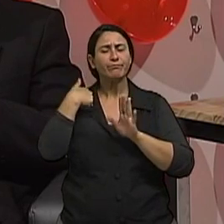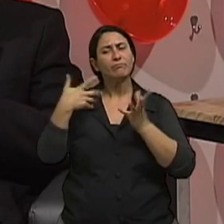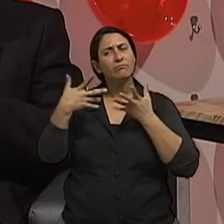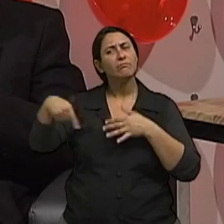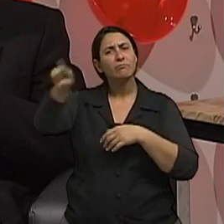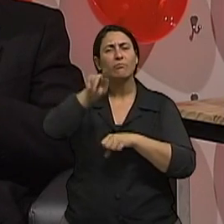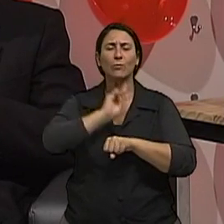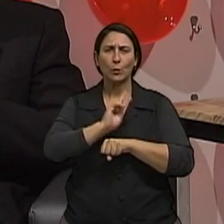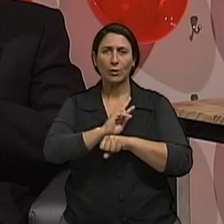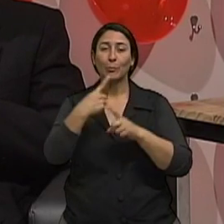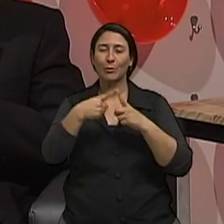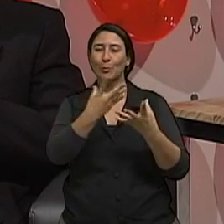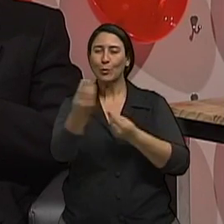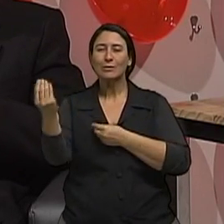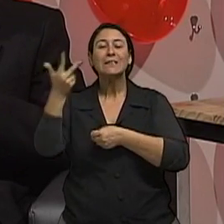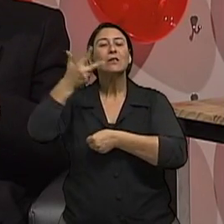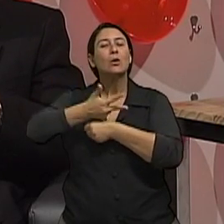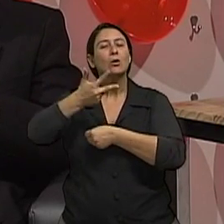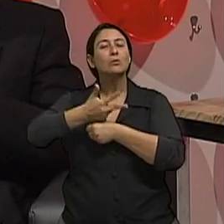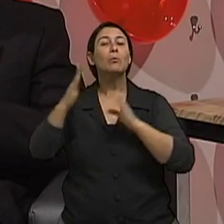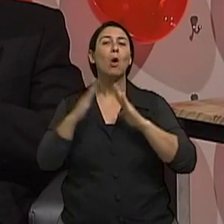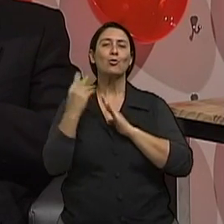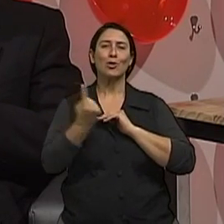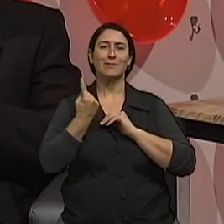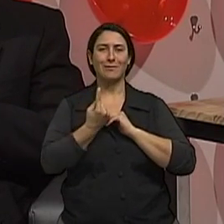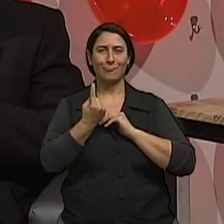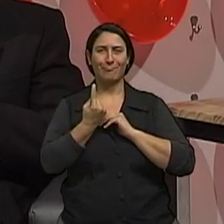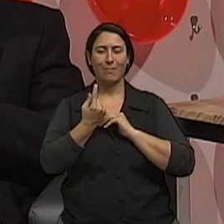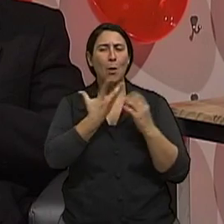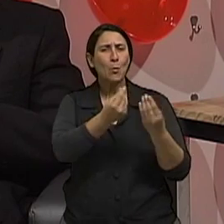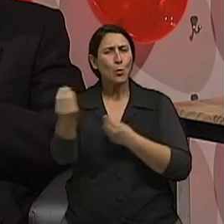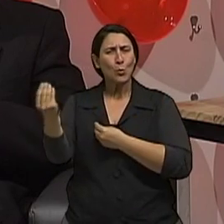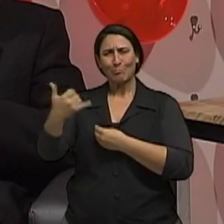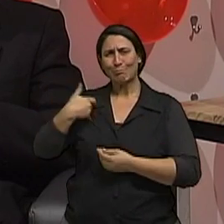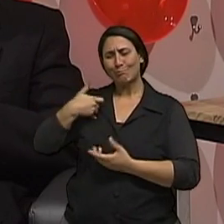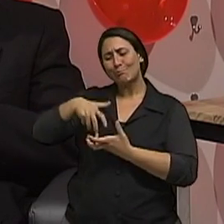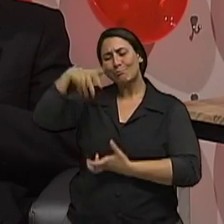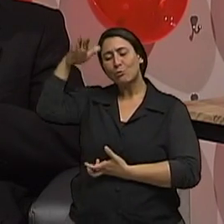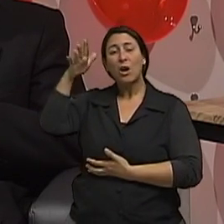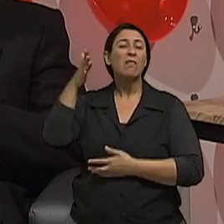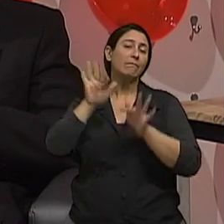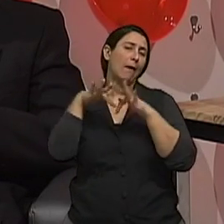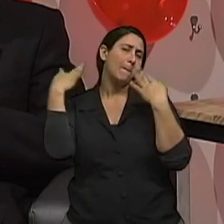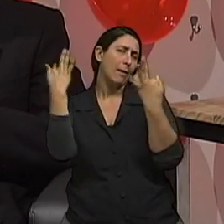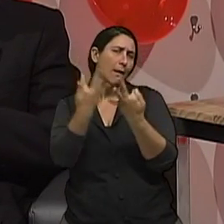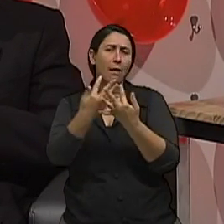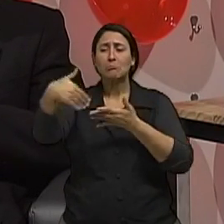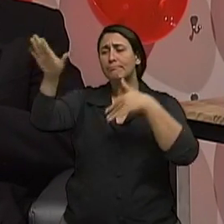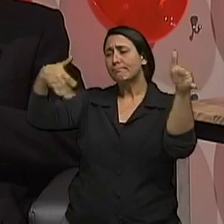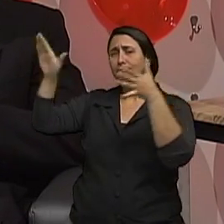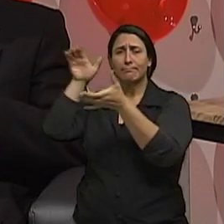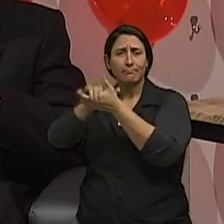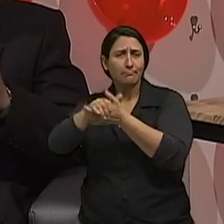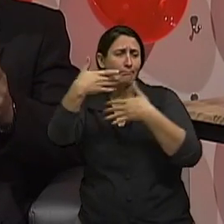muitos idosos que moram sozinhos e pela questão do isolamento social, né, muitas vezes com as famílias nucleares, pouco número de